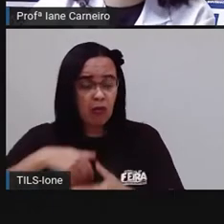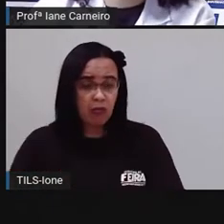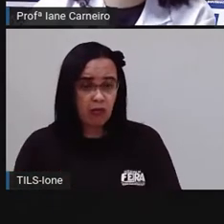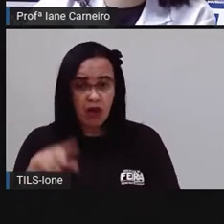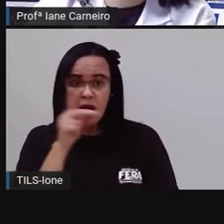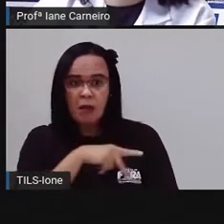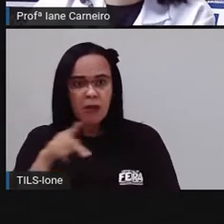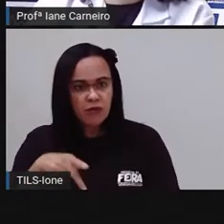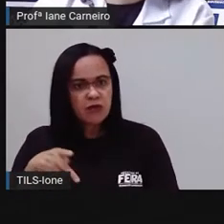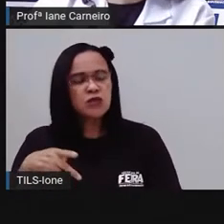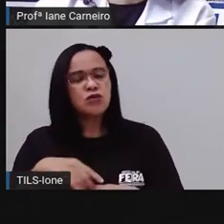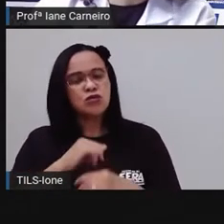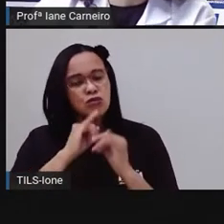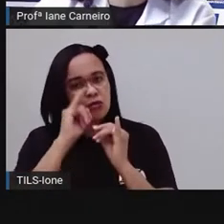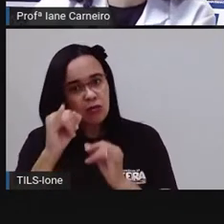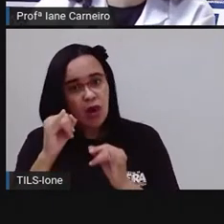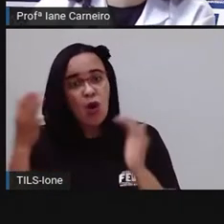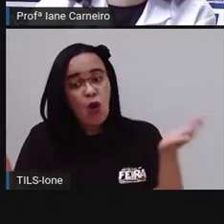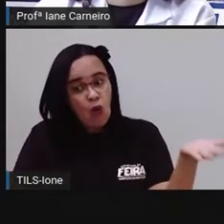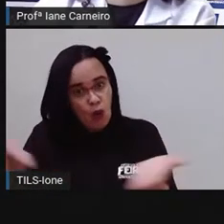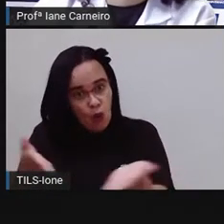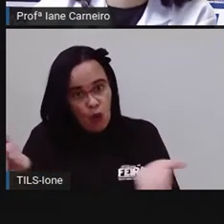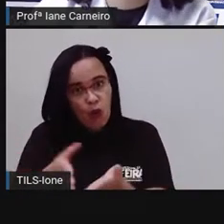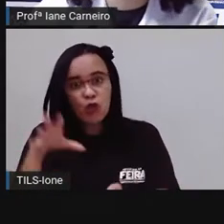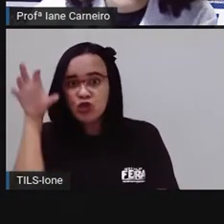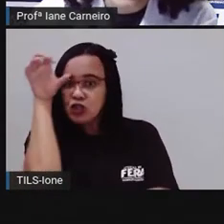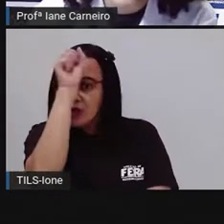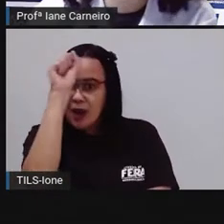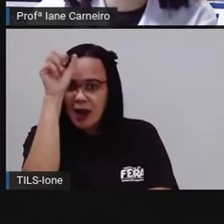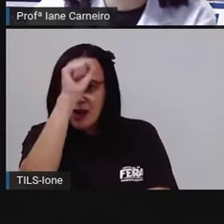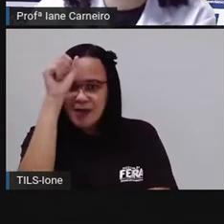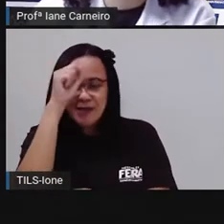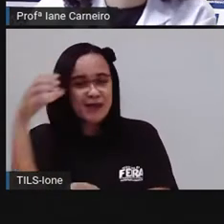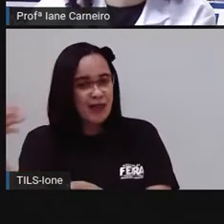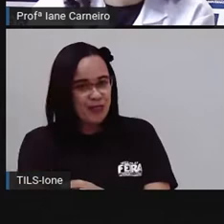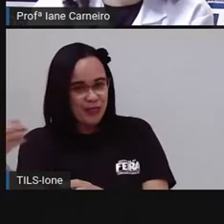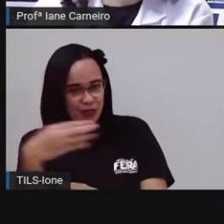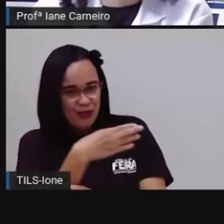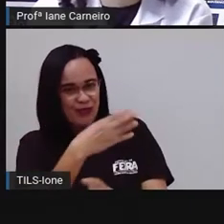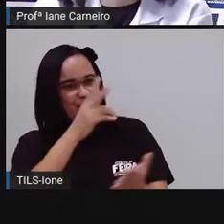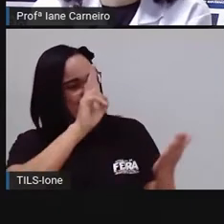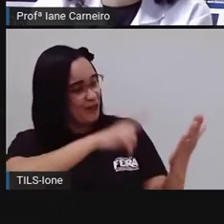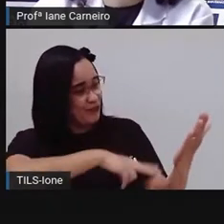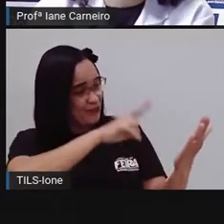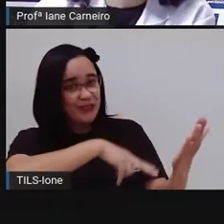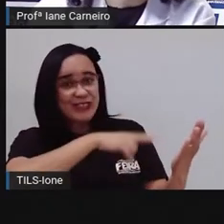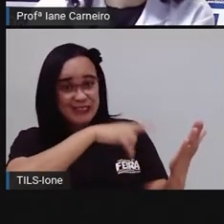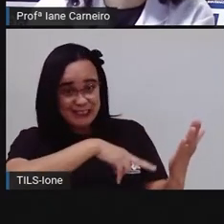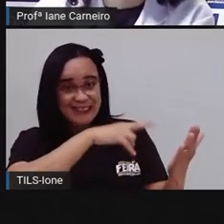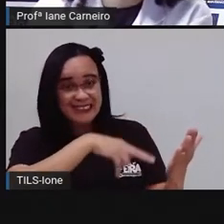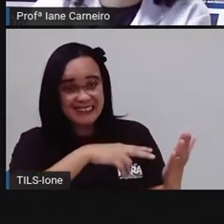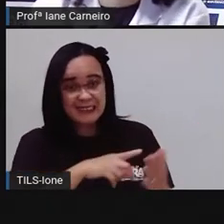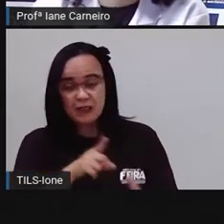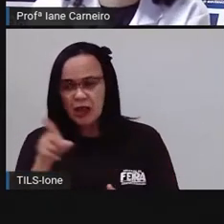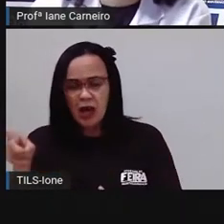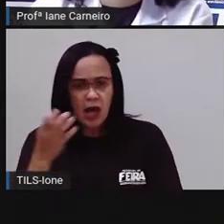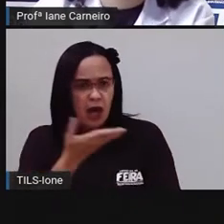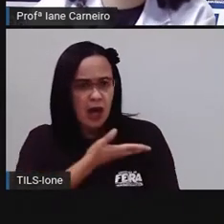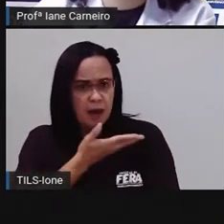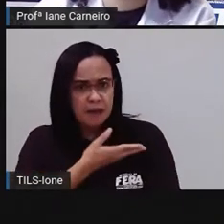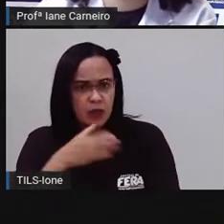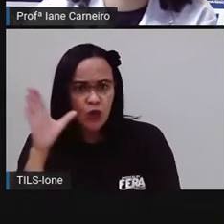vamos aprender uma nova lição, olhando. Seus colegas ficavam curiosos, na maior agitação.